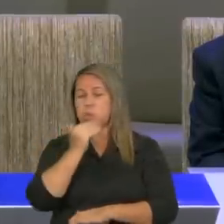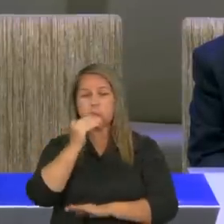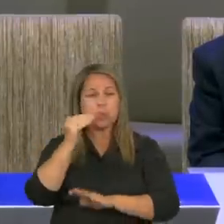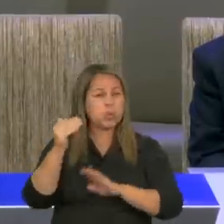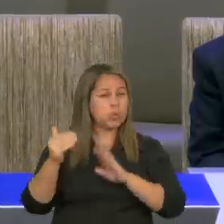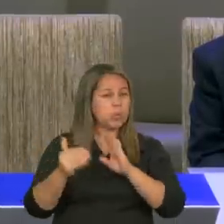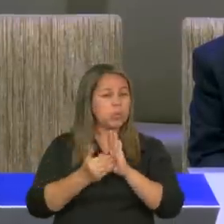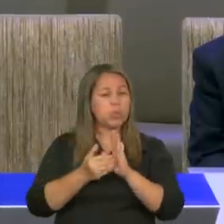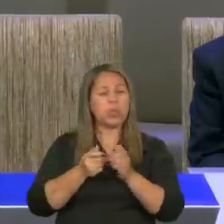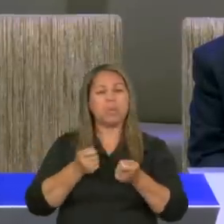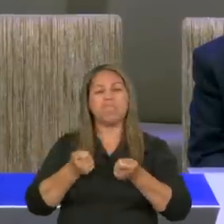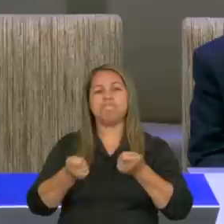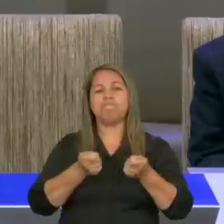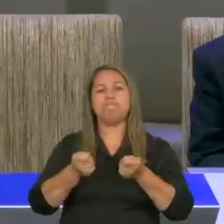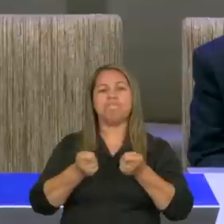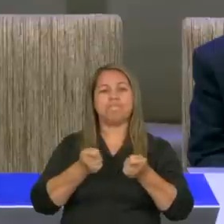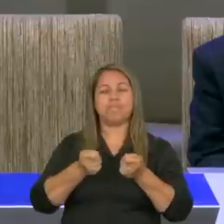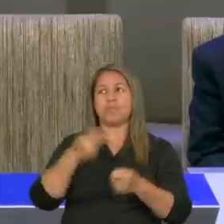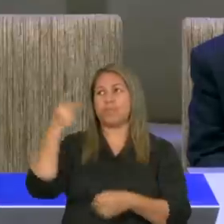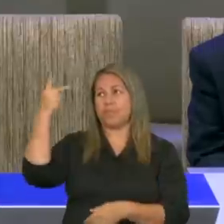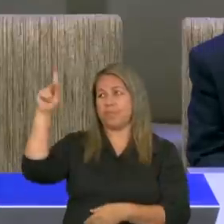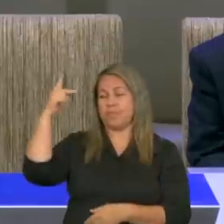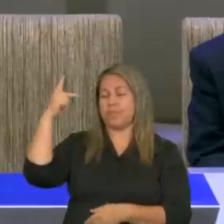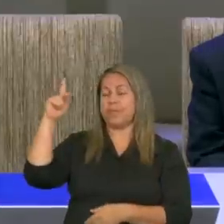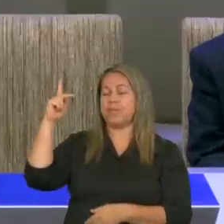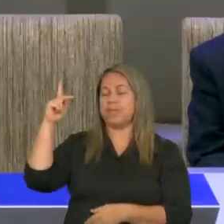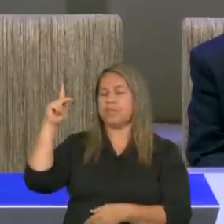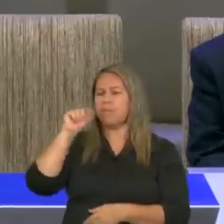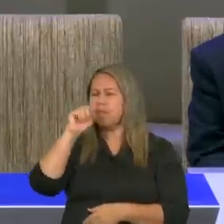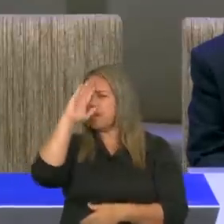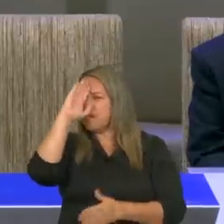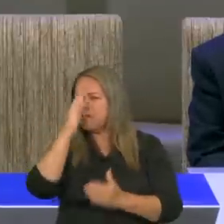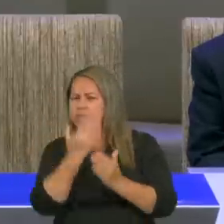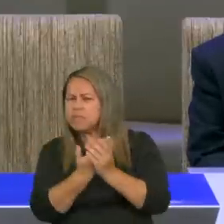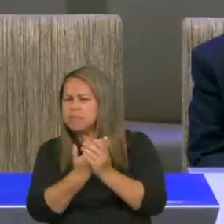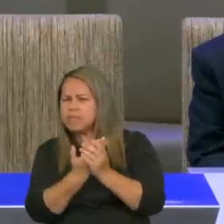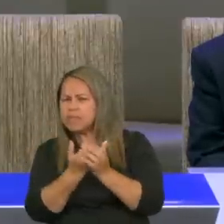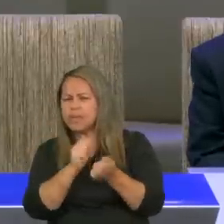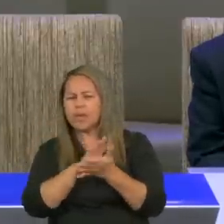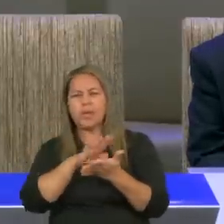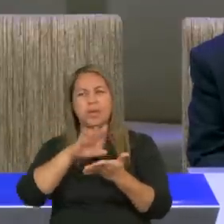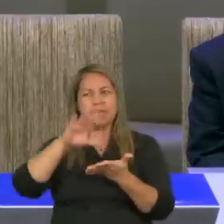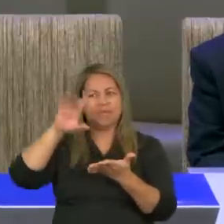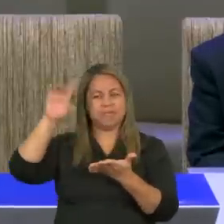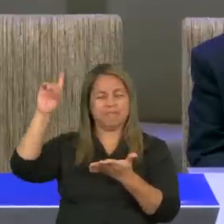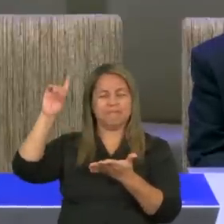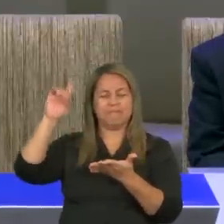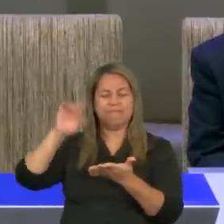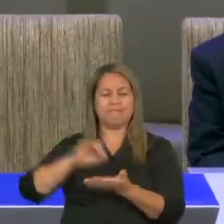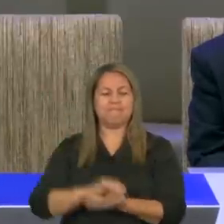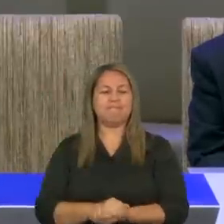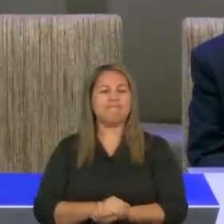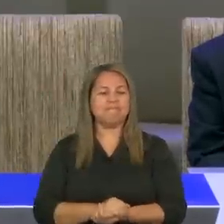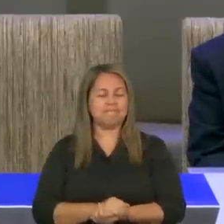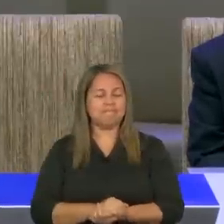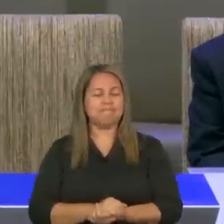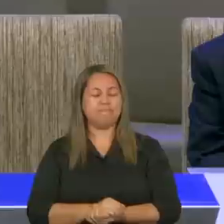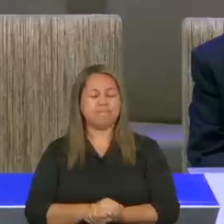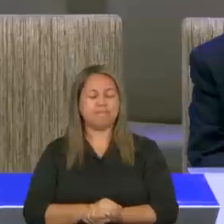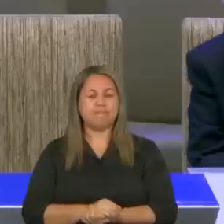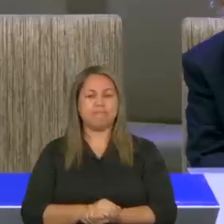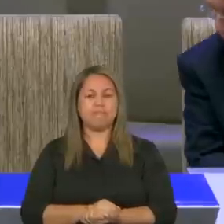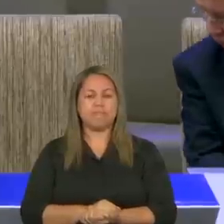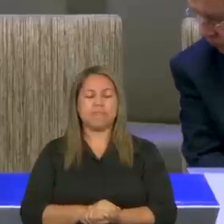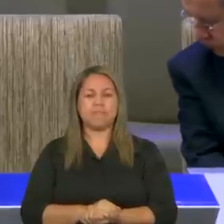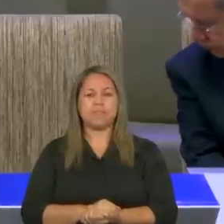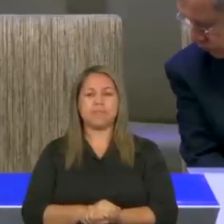debaixo do controle de Deus. Quem crê assim, dê um glória para Jesus. Glória a Deus. Meus